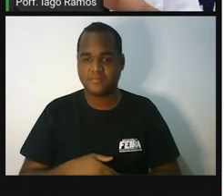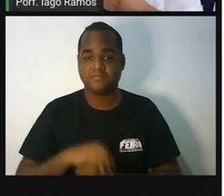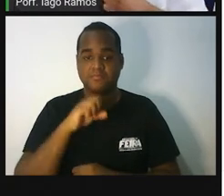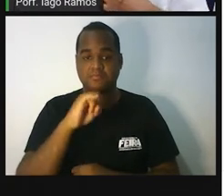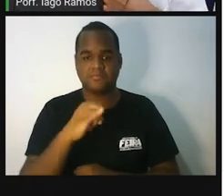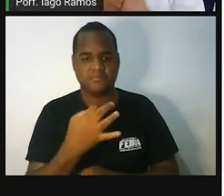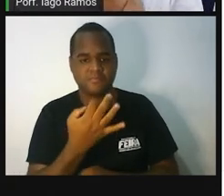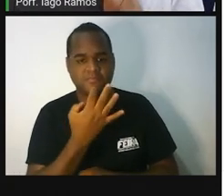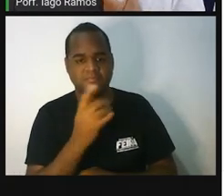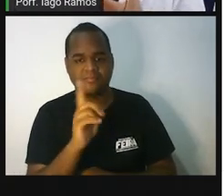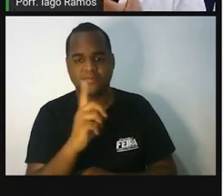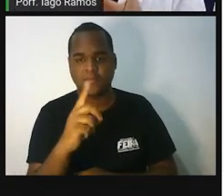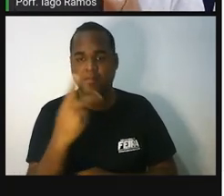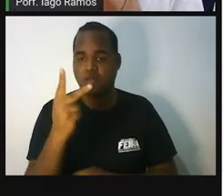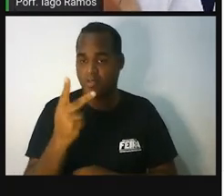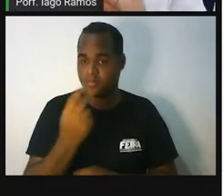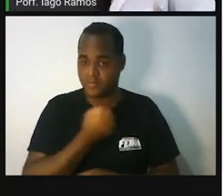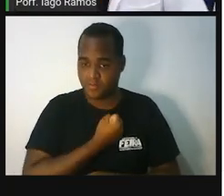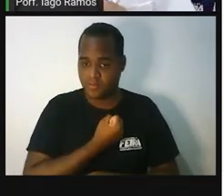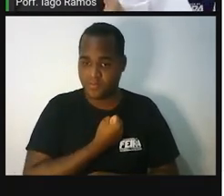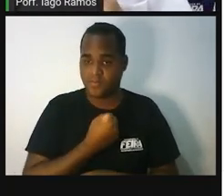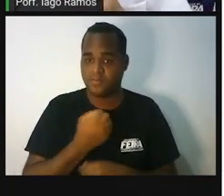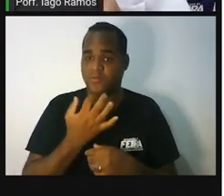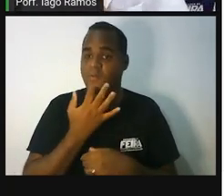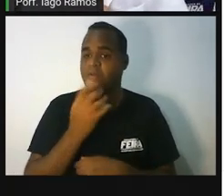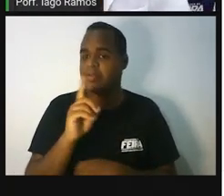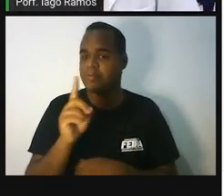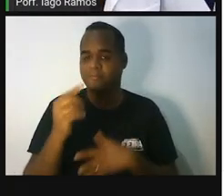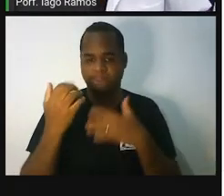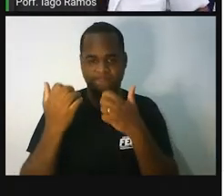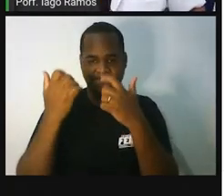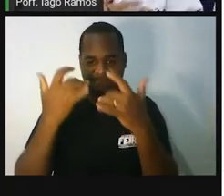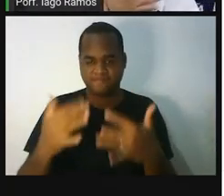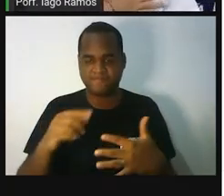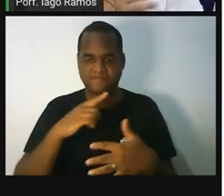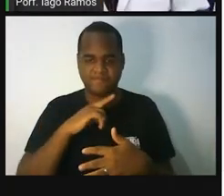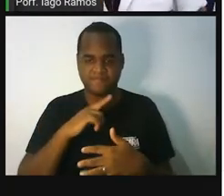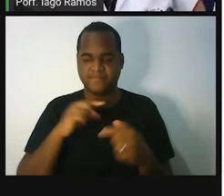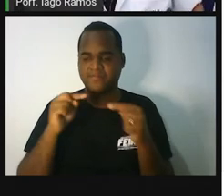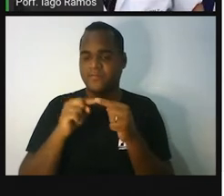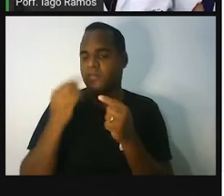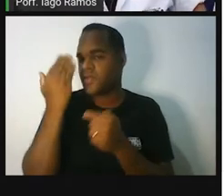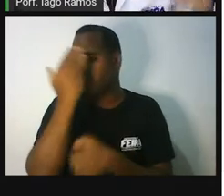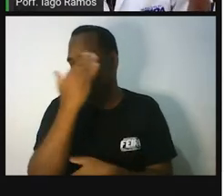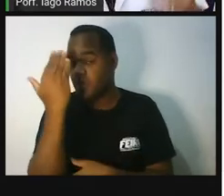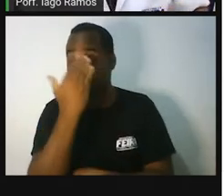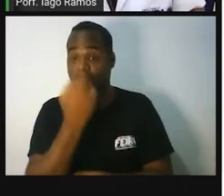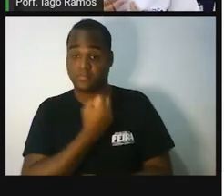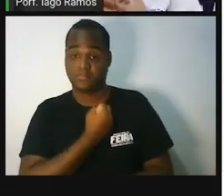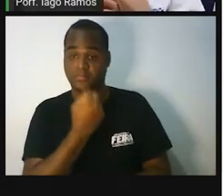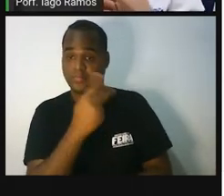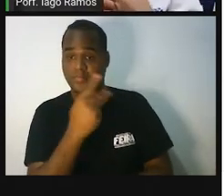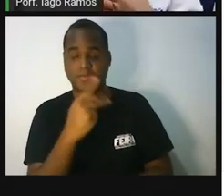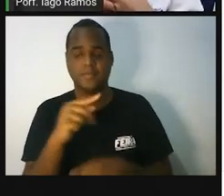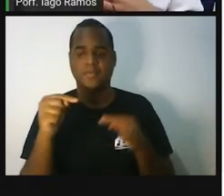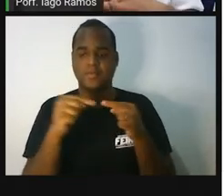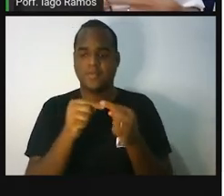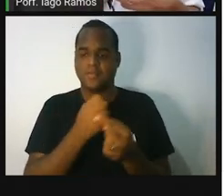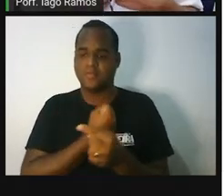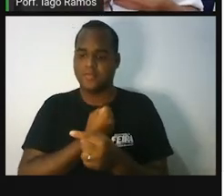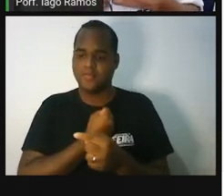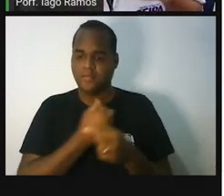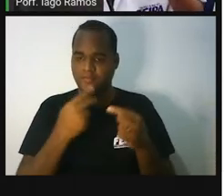Se você não conhece o número que ela calça, ela vai escrever lá, ela vai digitar na calculadora, você não viu. Esse número para você